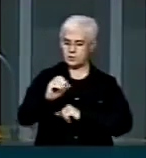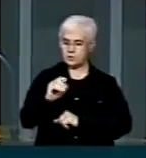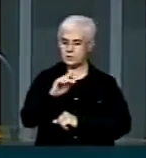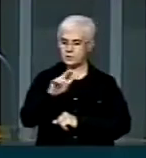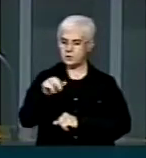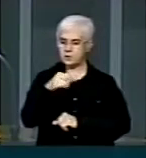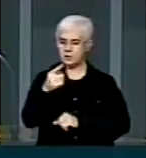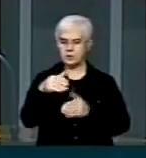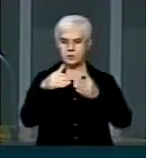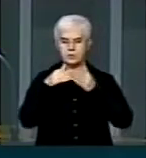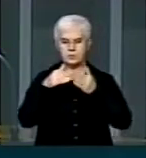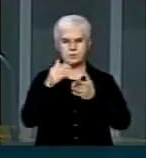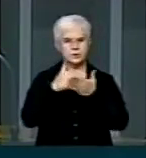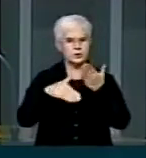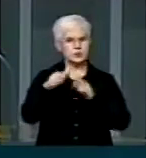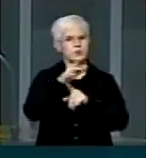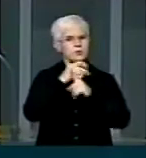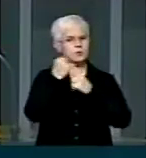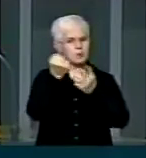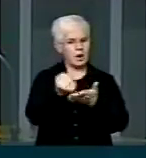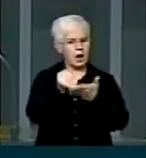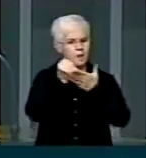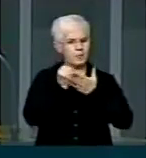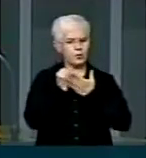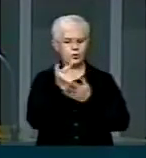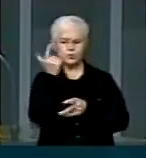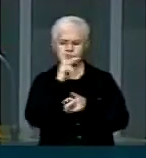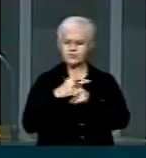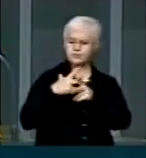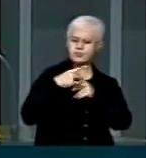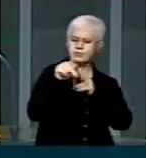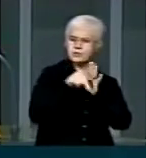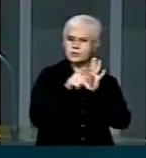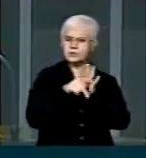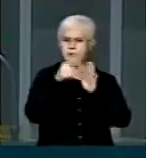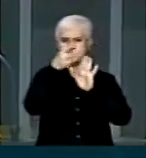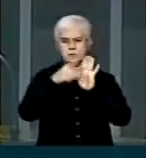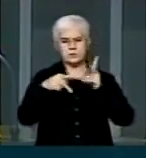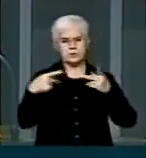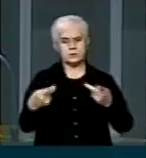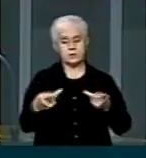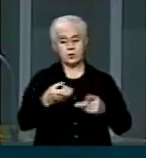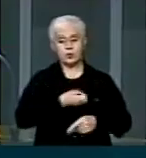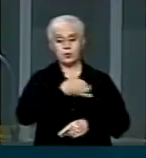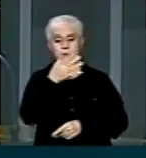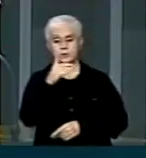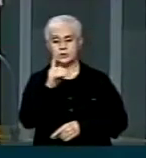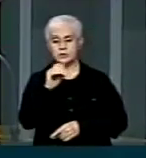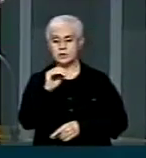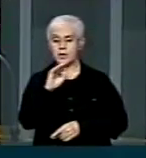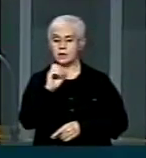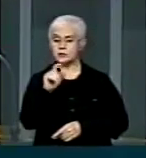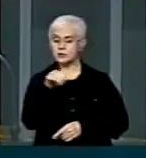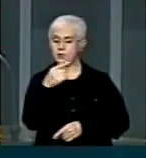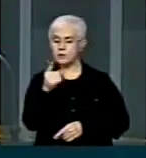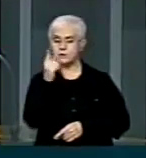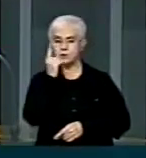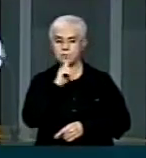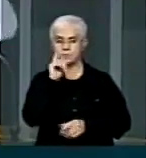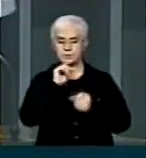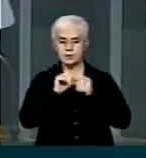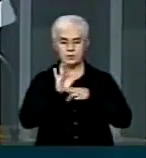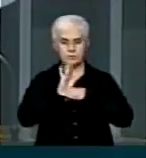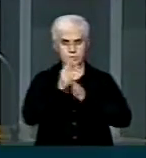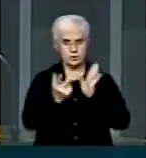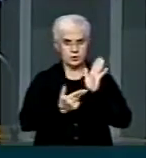solicitando apoio da sociedade para o sucesso ser ampliado por meio de números de doação para a realização do transplante.